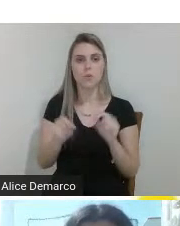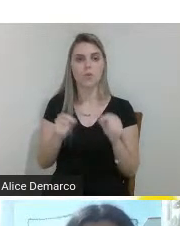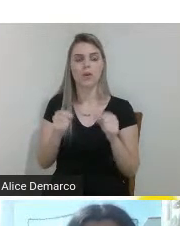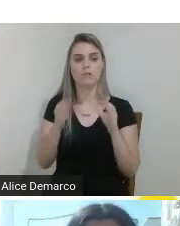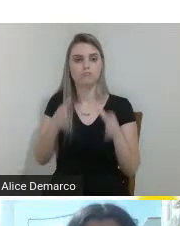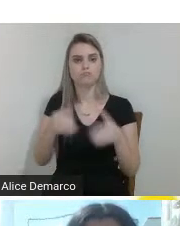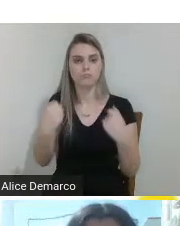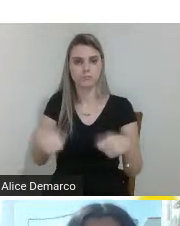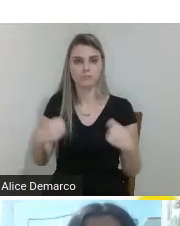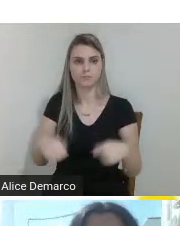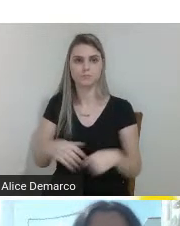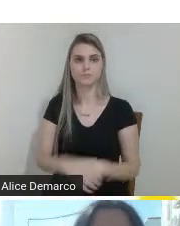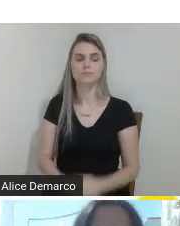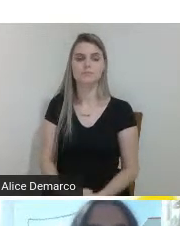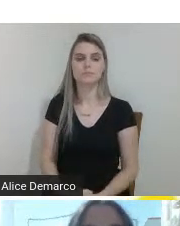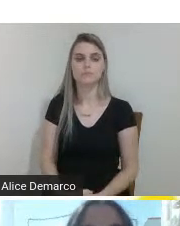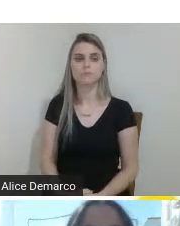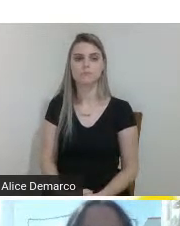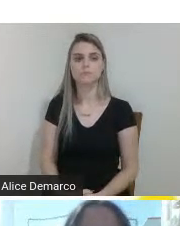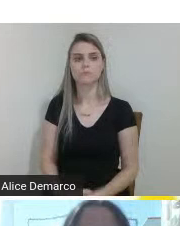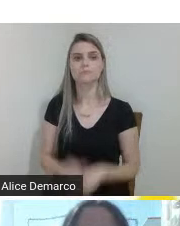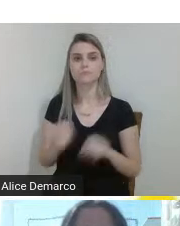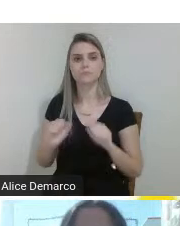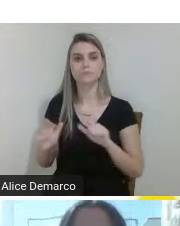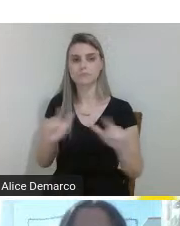necessárias pode passar